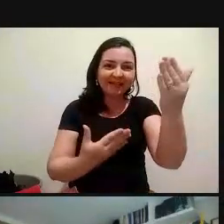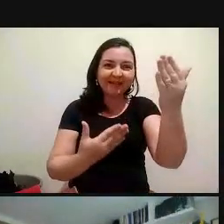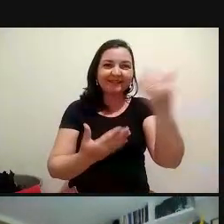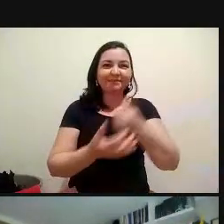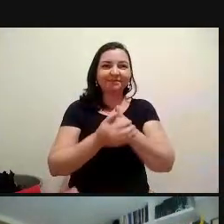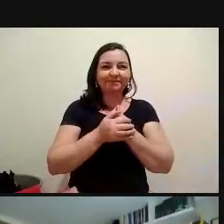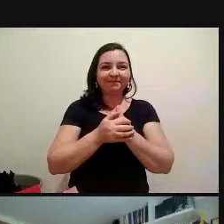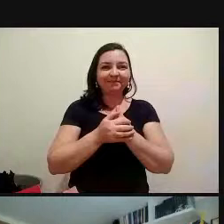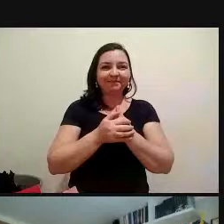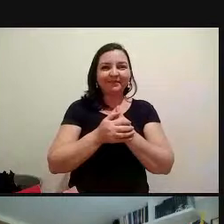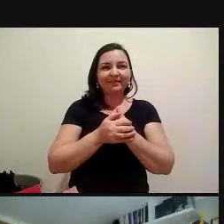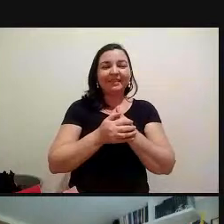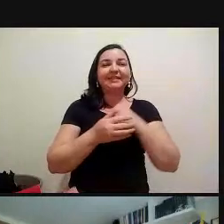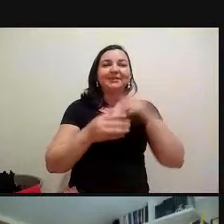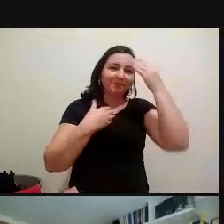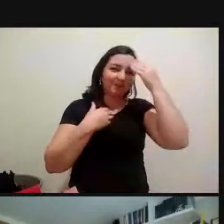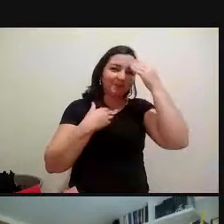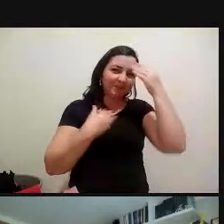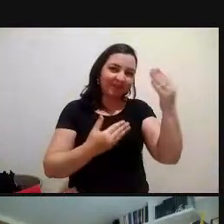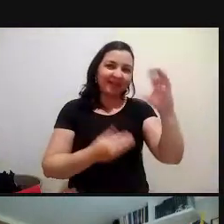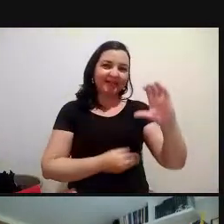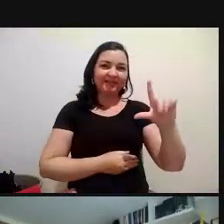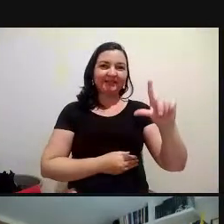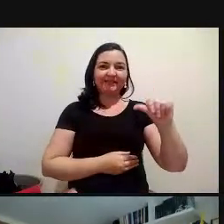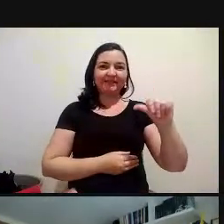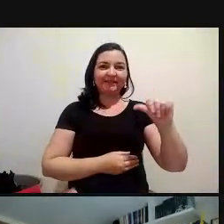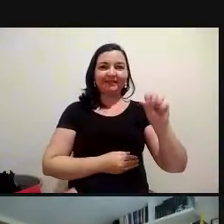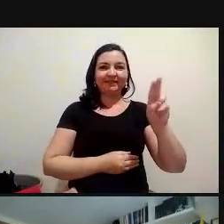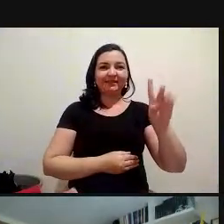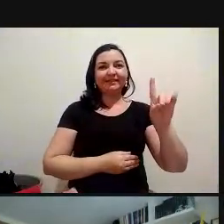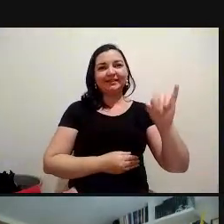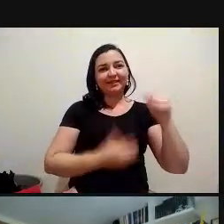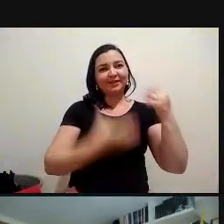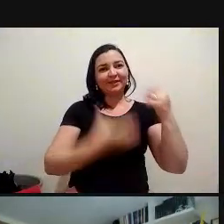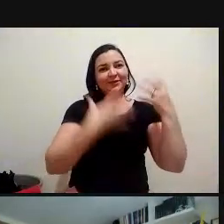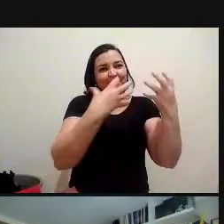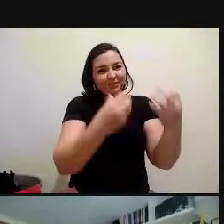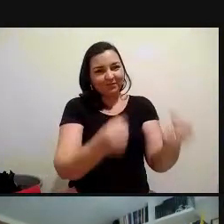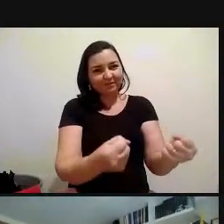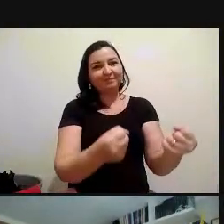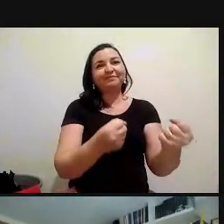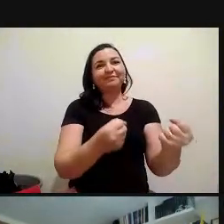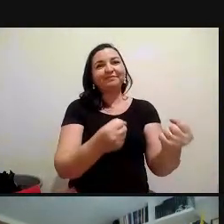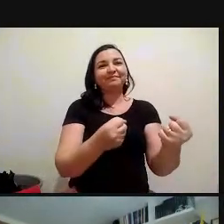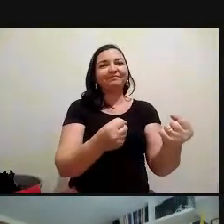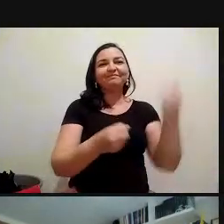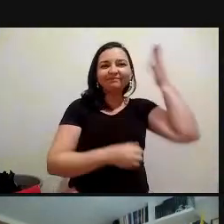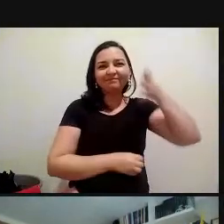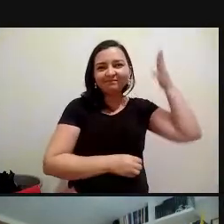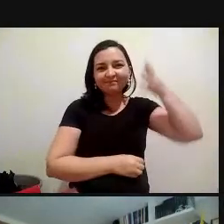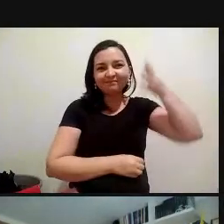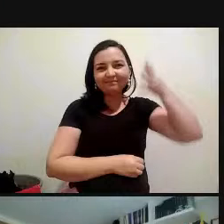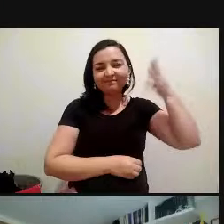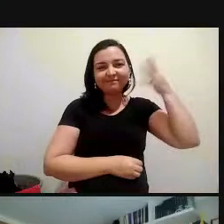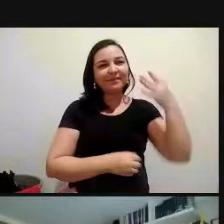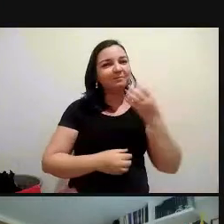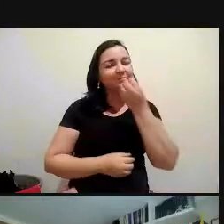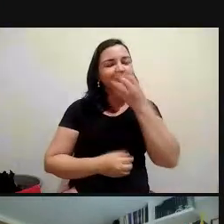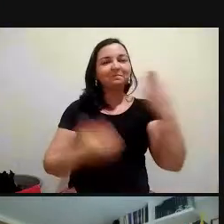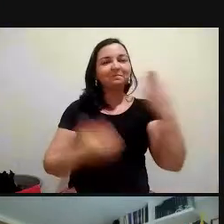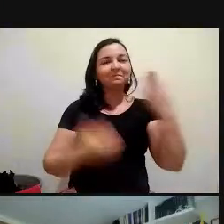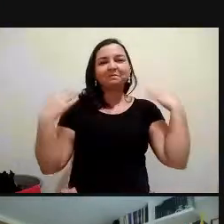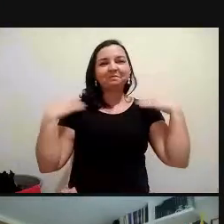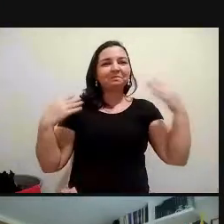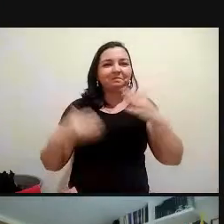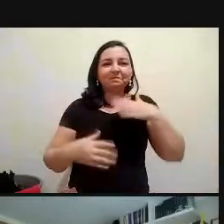a sua participação, o aceite, o convite, né, foi maravilhosa essa tarde, esse momento, com você, conhecer mais sobre